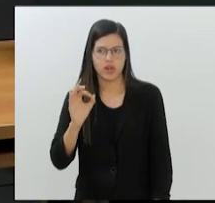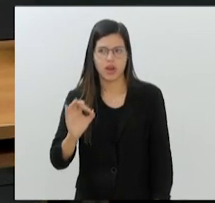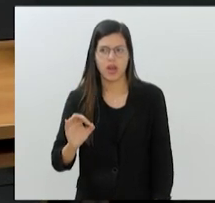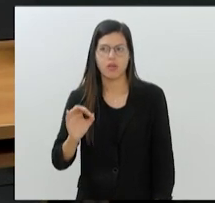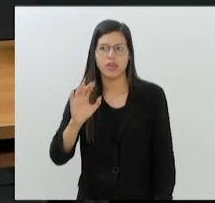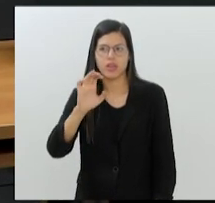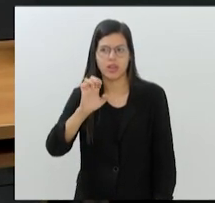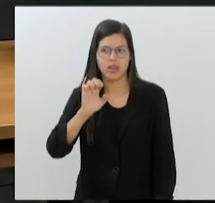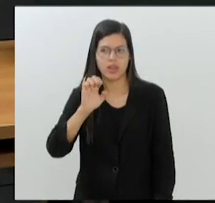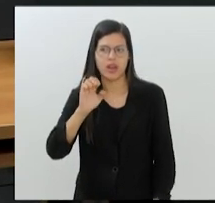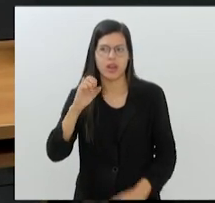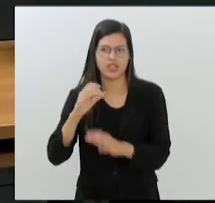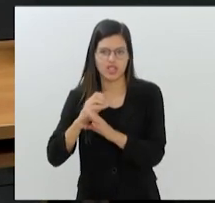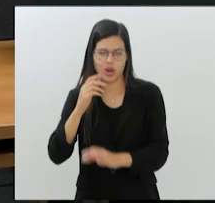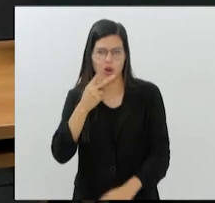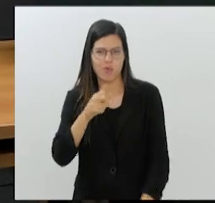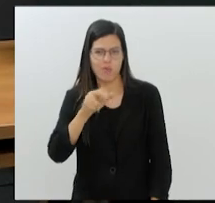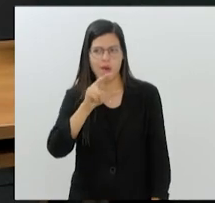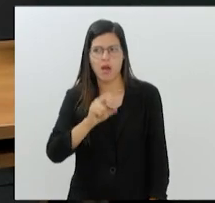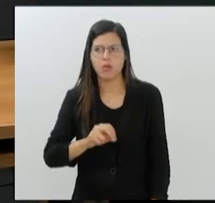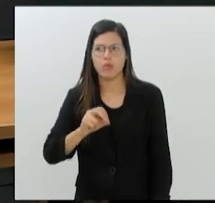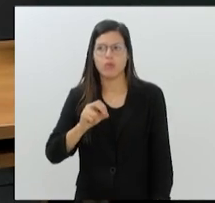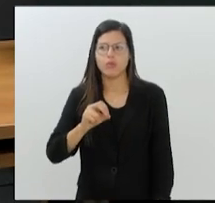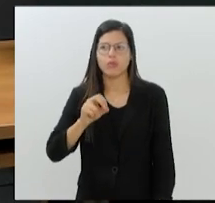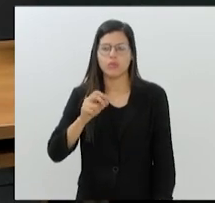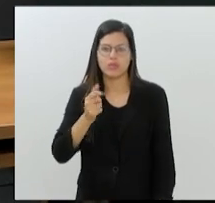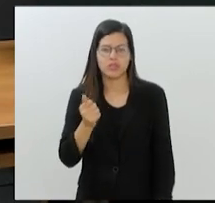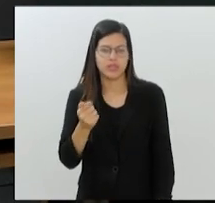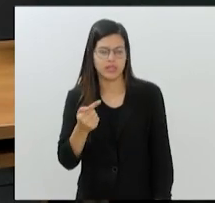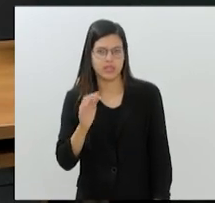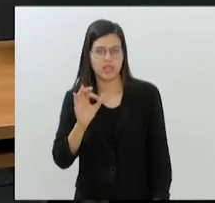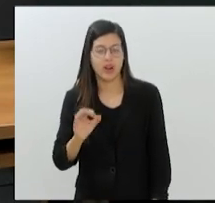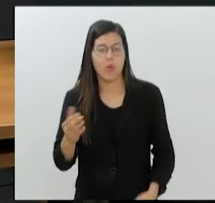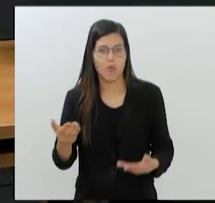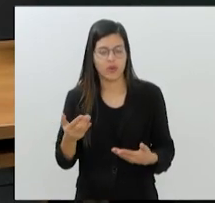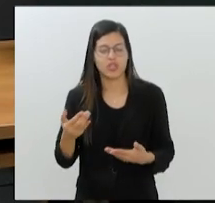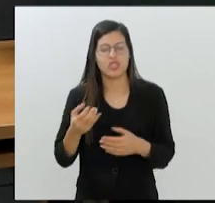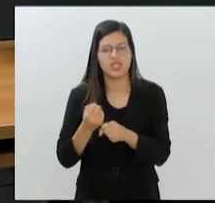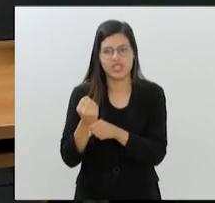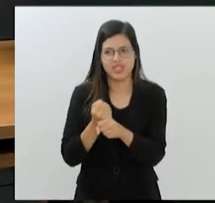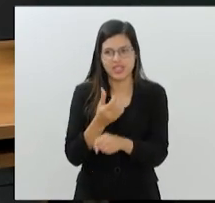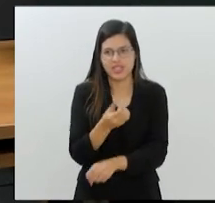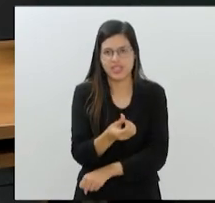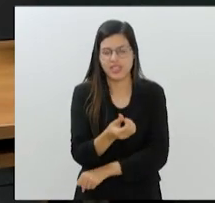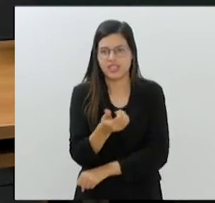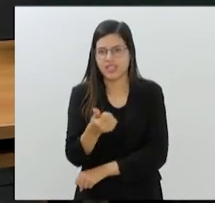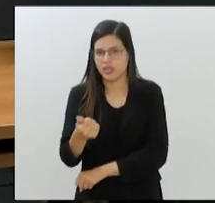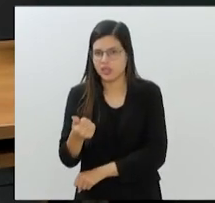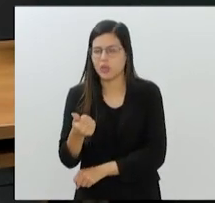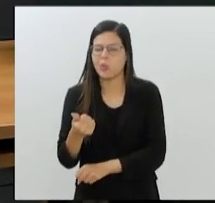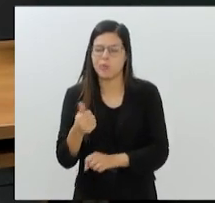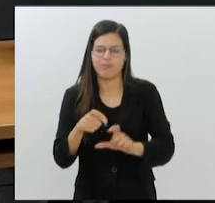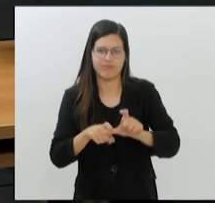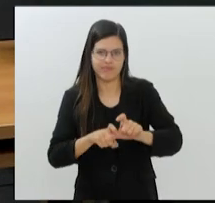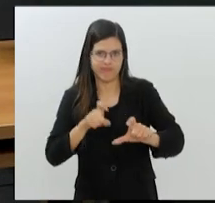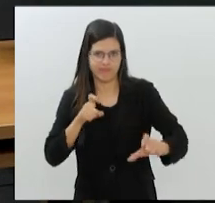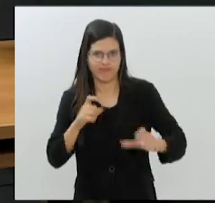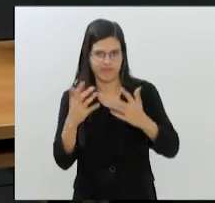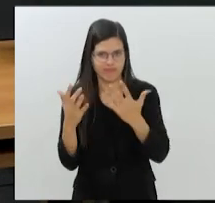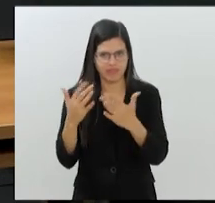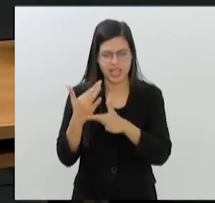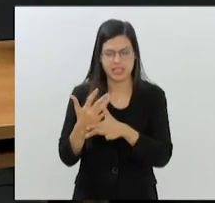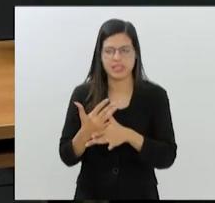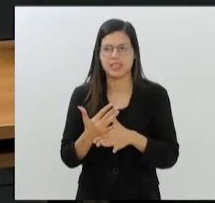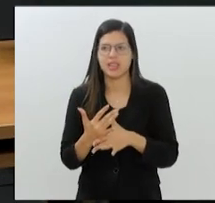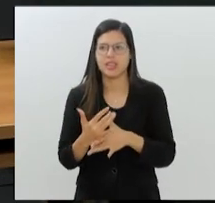nublado, 17 graus, Engenheiro Paulo de Fronten, que está completando hoje 61 anos de emancipação. Parabéns à cidade. Vamos ver agora